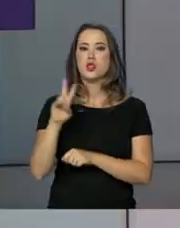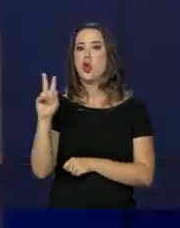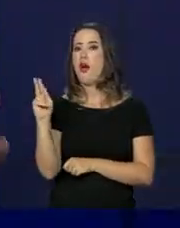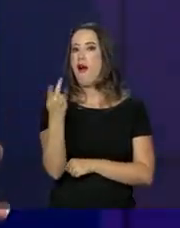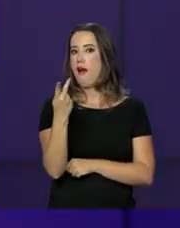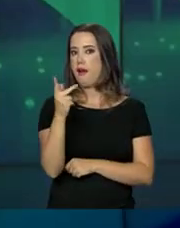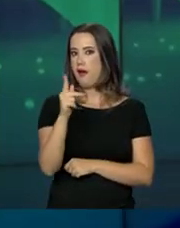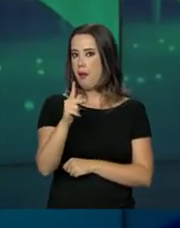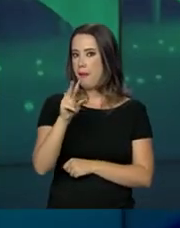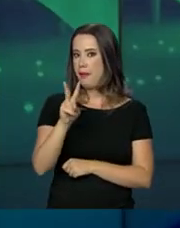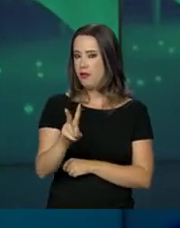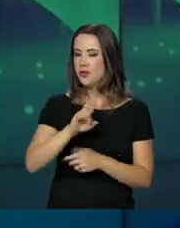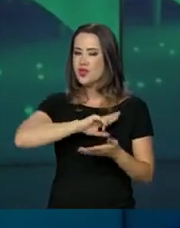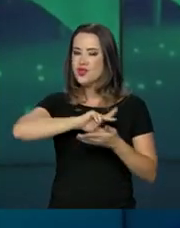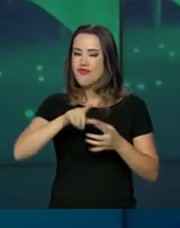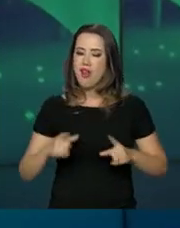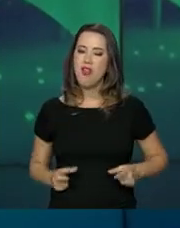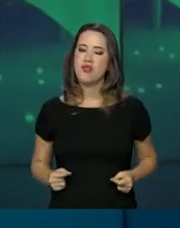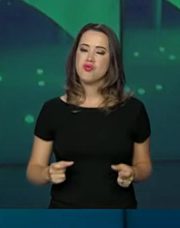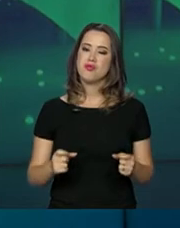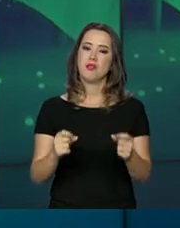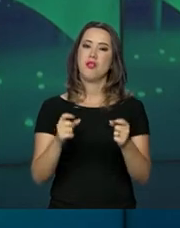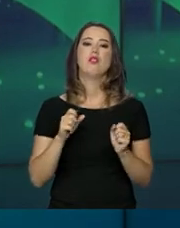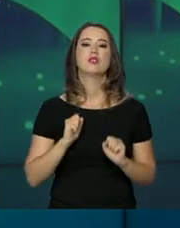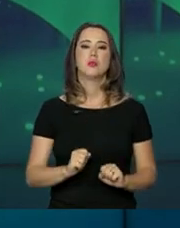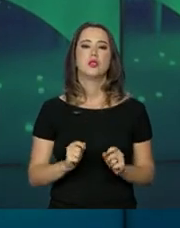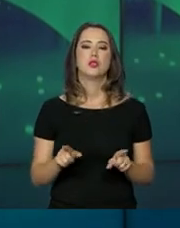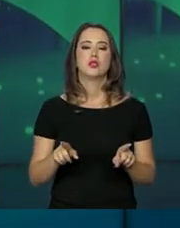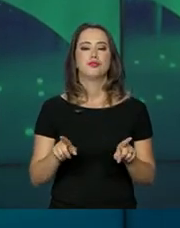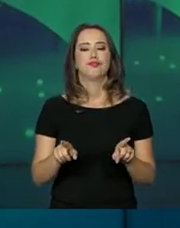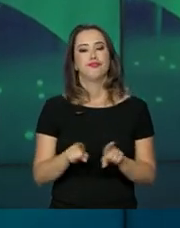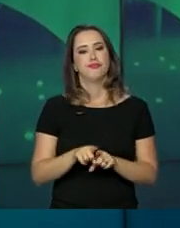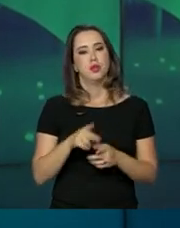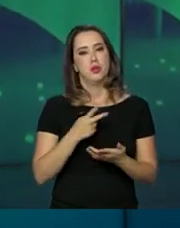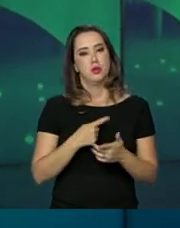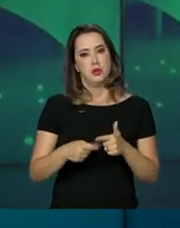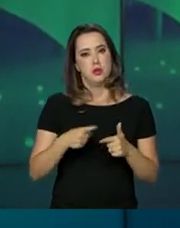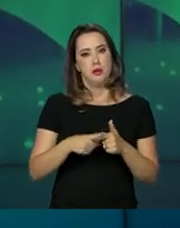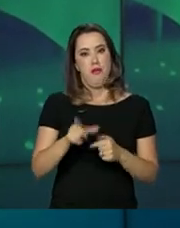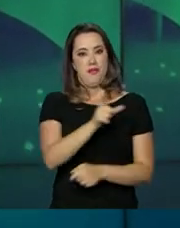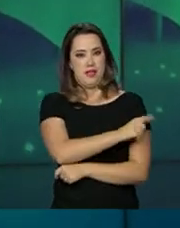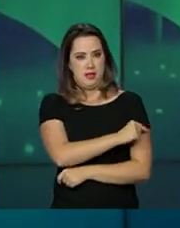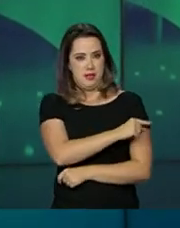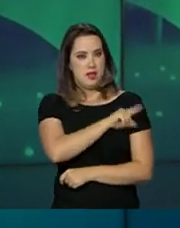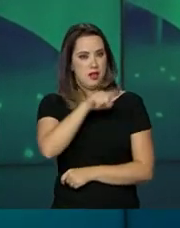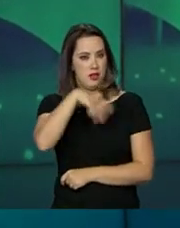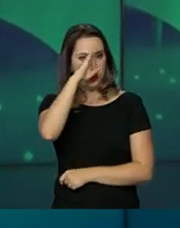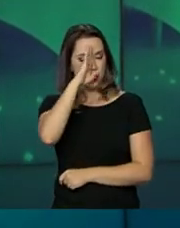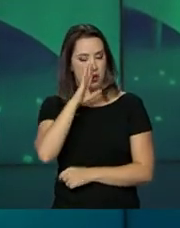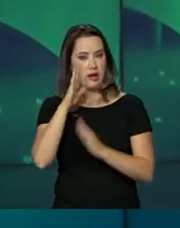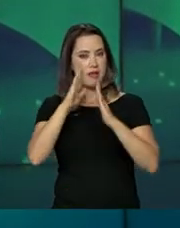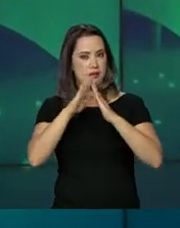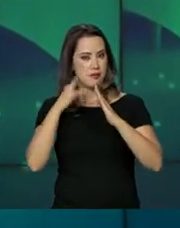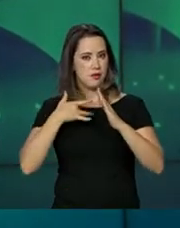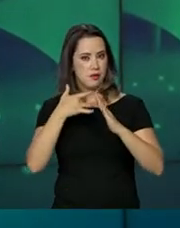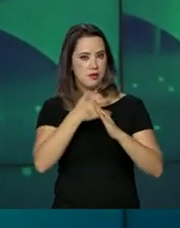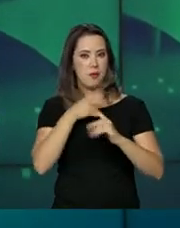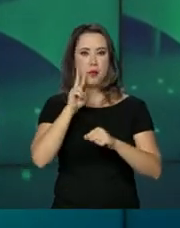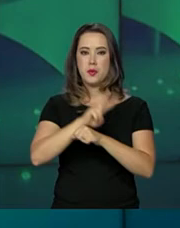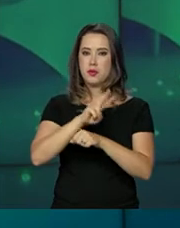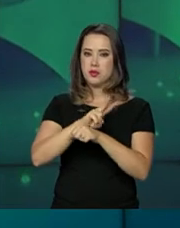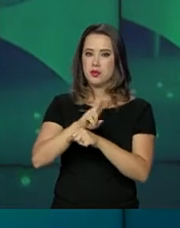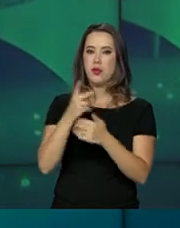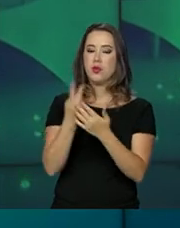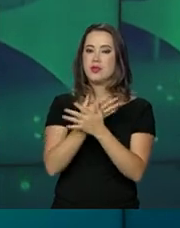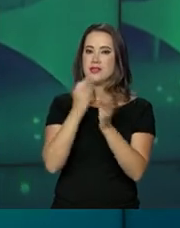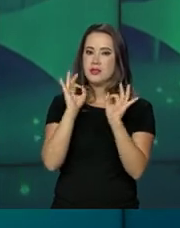pode causar vários tipos de câncer. É só procurar um posto de saúde. A vacina é gratuita e para que a imunização funcione mesmo,